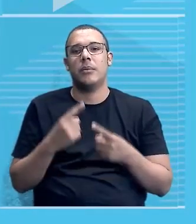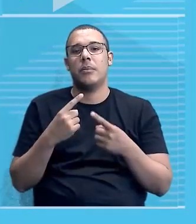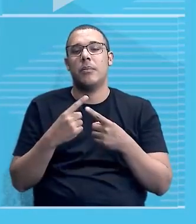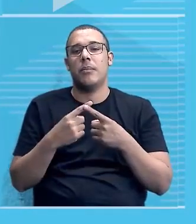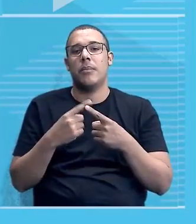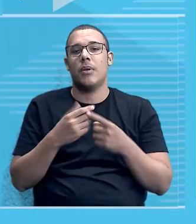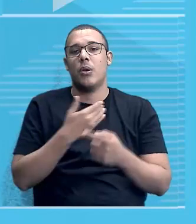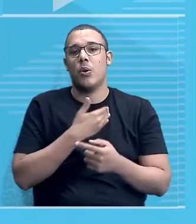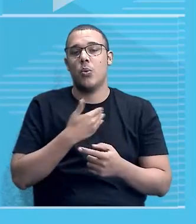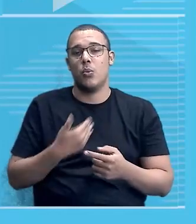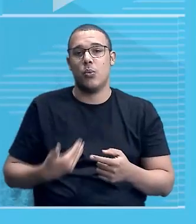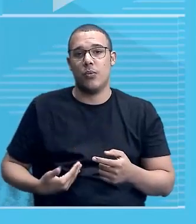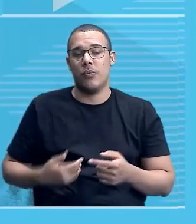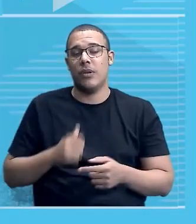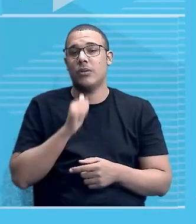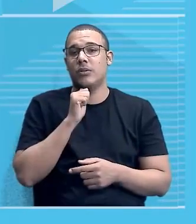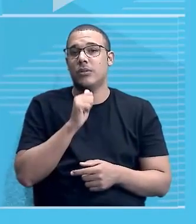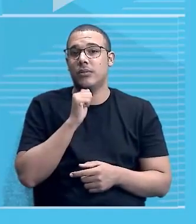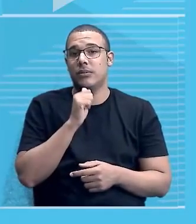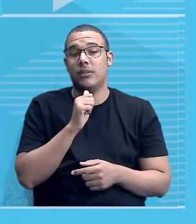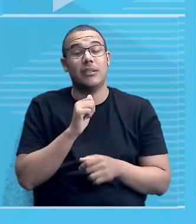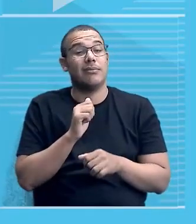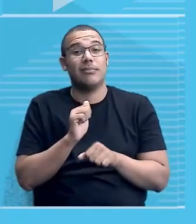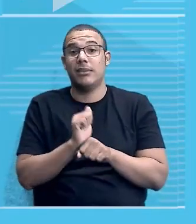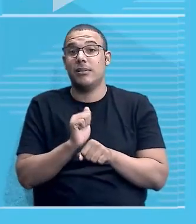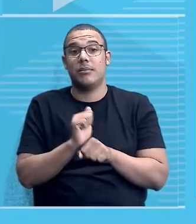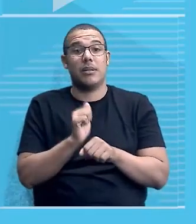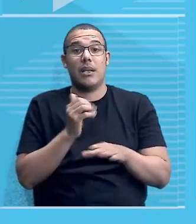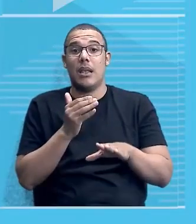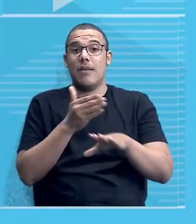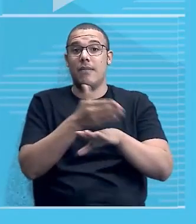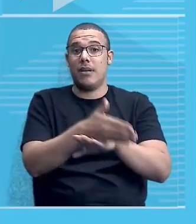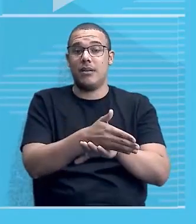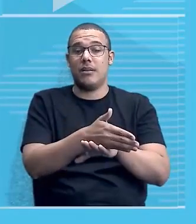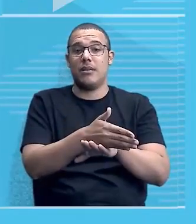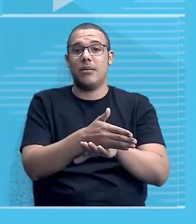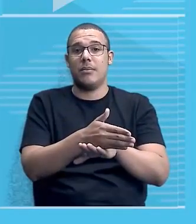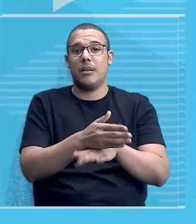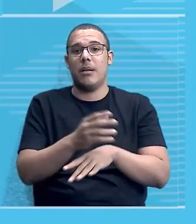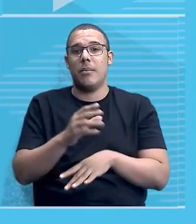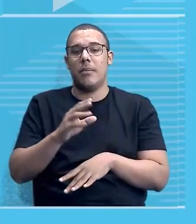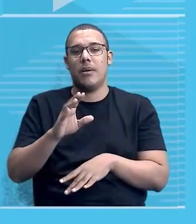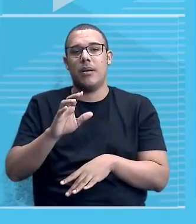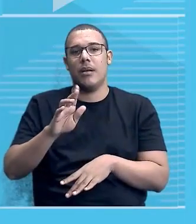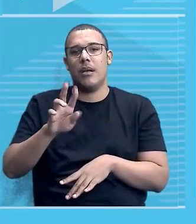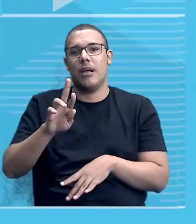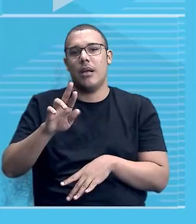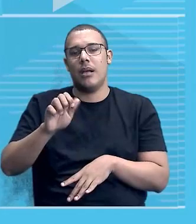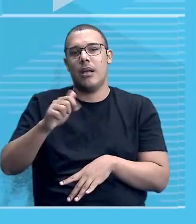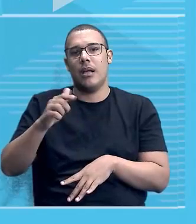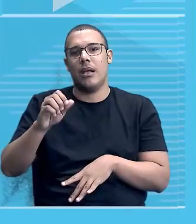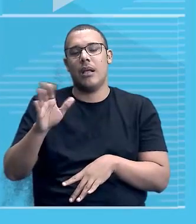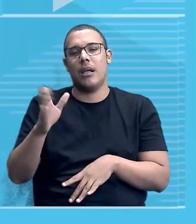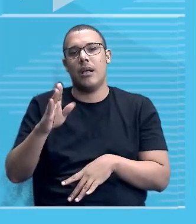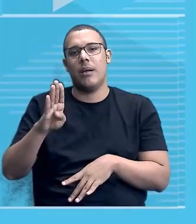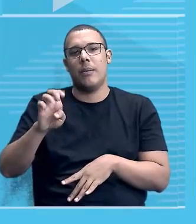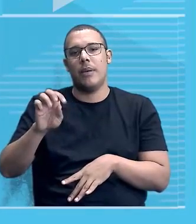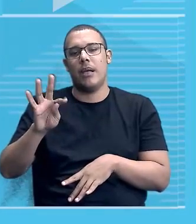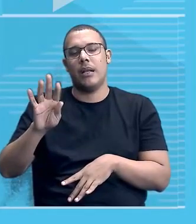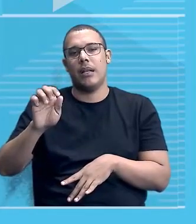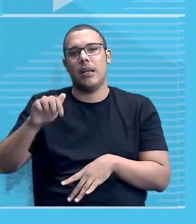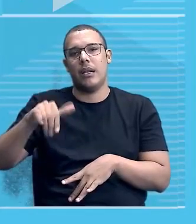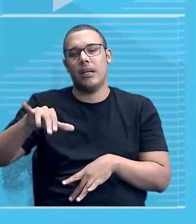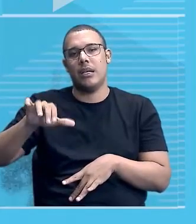do Sudão não esperava ser invadido pela Grã-Bretanha. Mas, rapaz, foi santa inocência, né? Muita